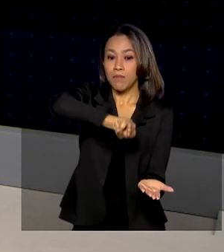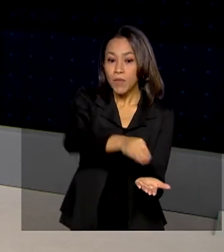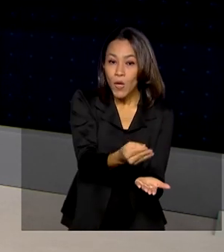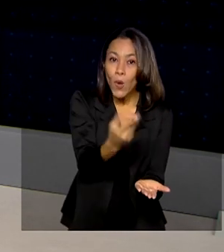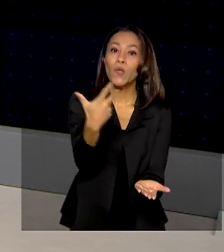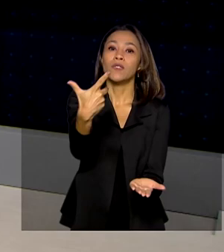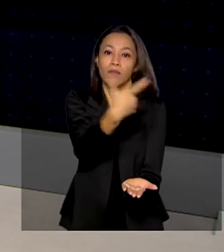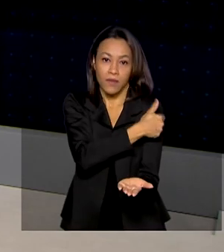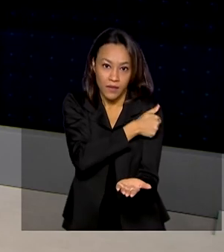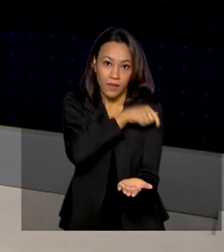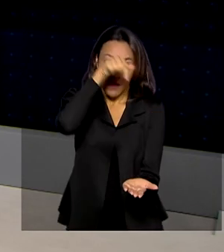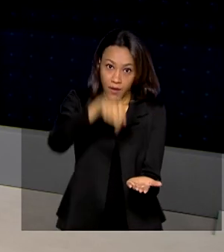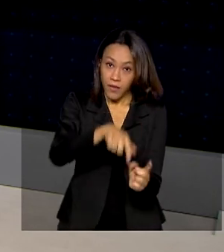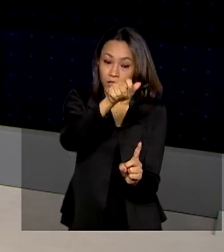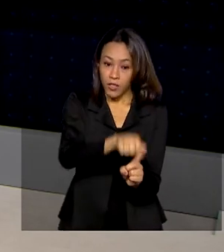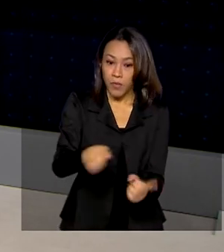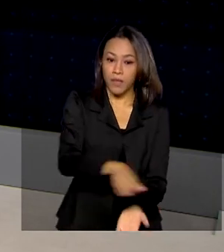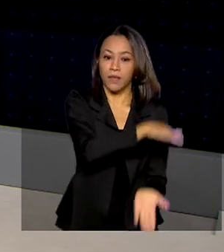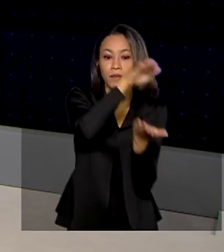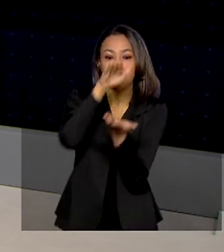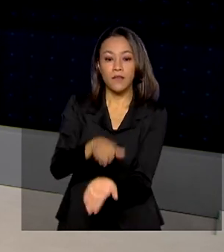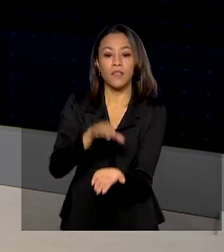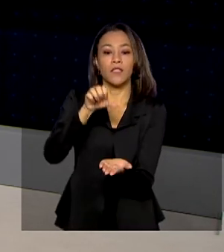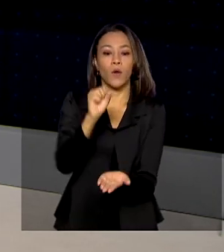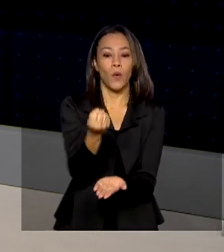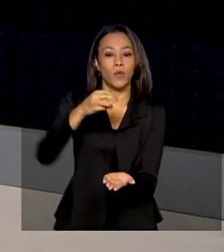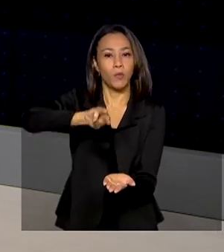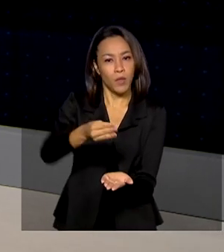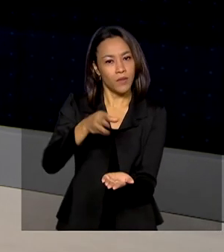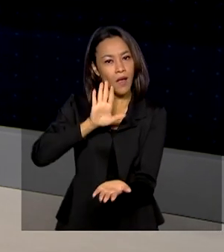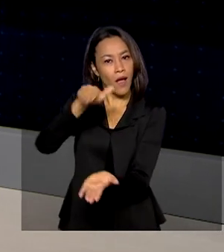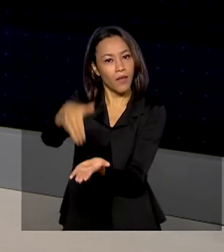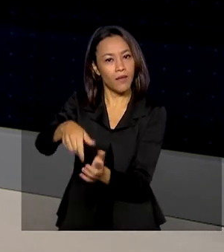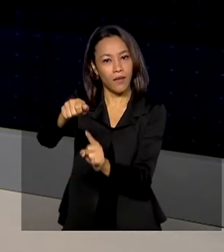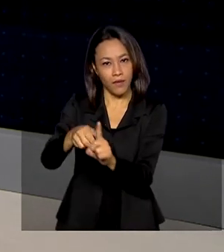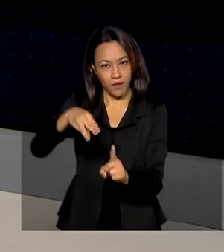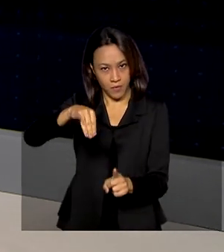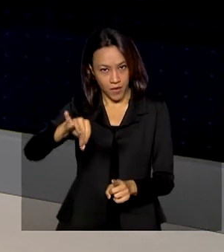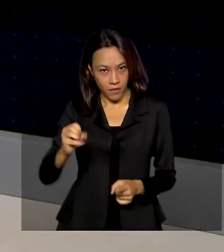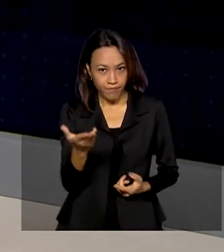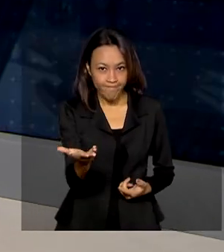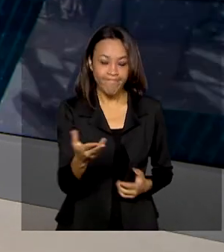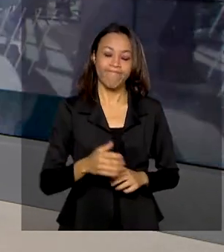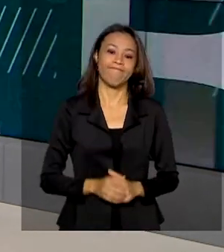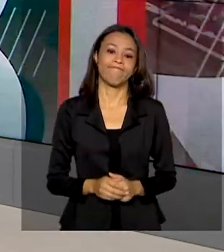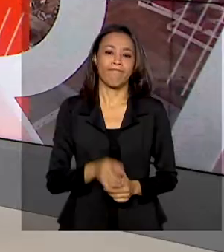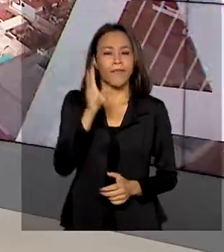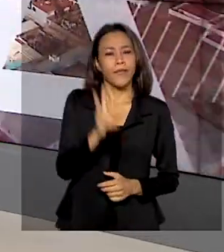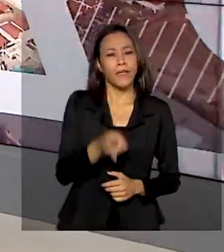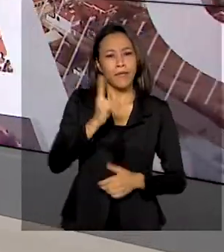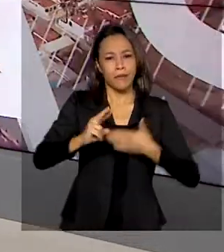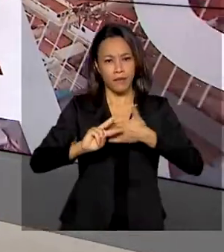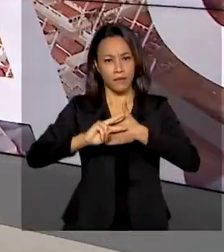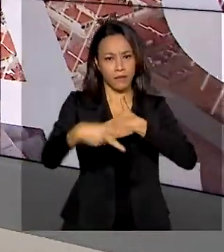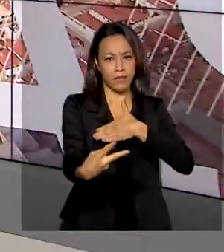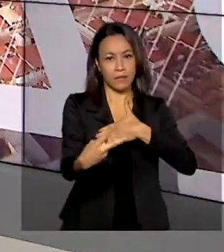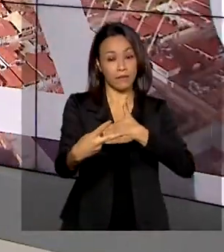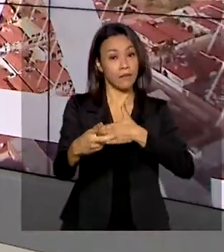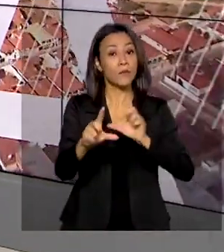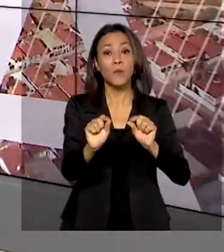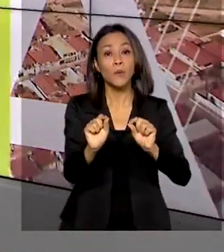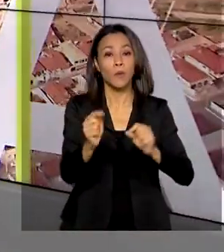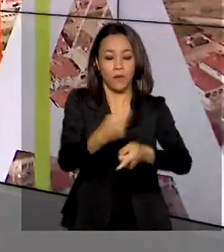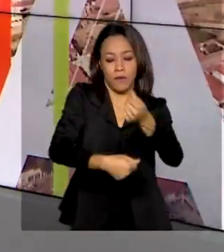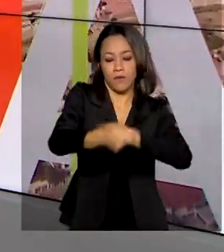doses este mês e R 8 milhões de doses até maio. E mesmo com os impactos econômicos da pandemia,